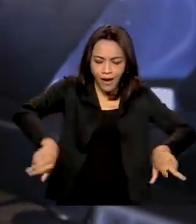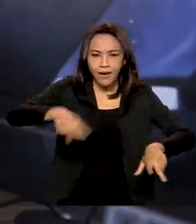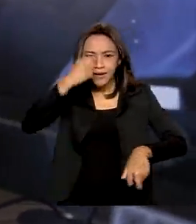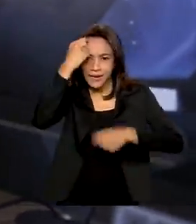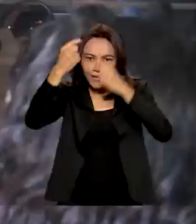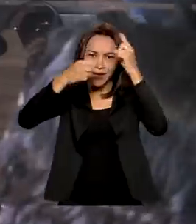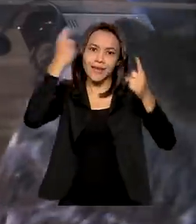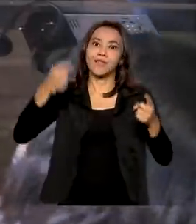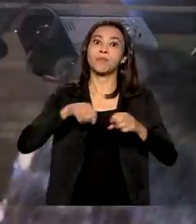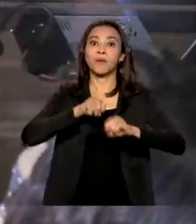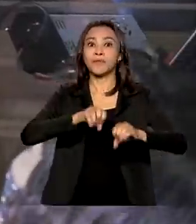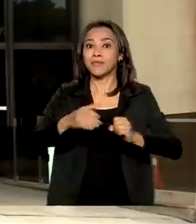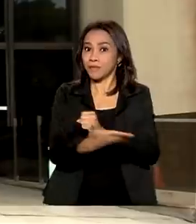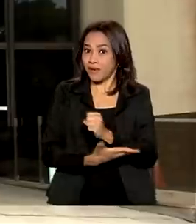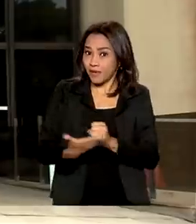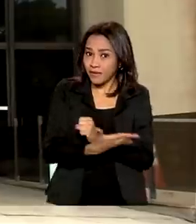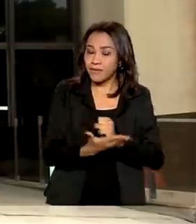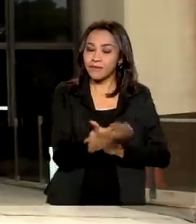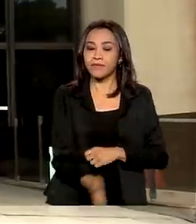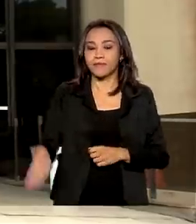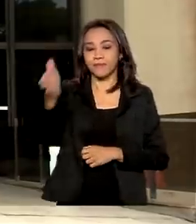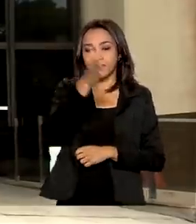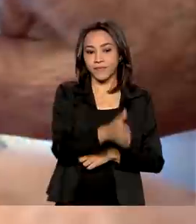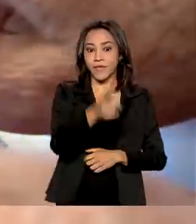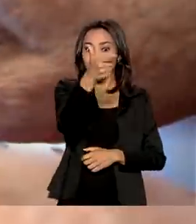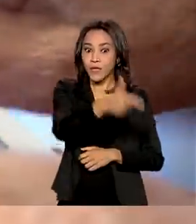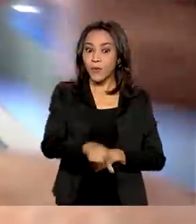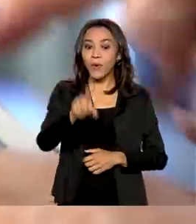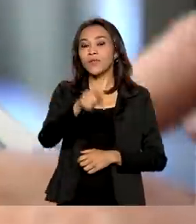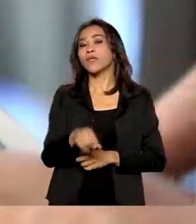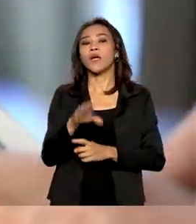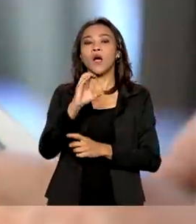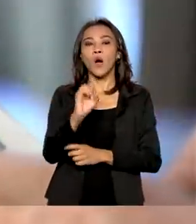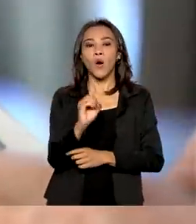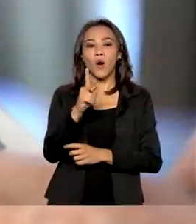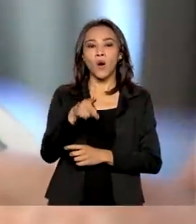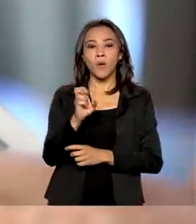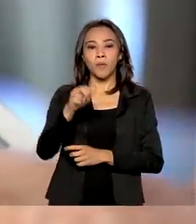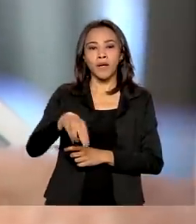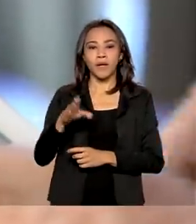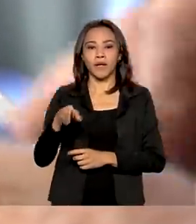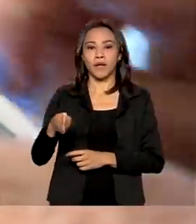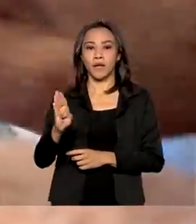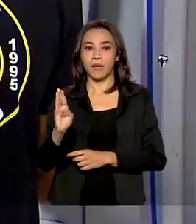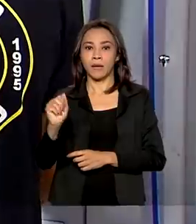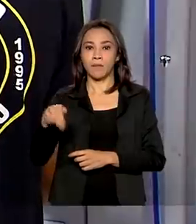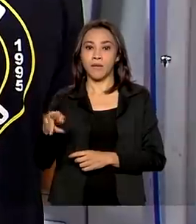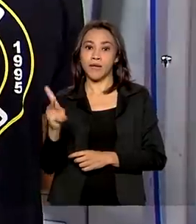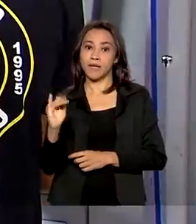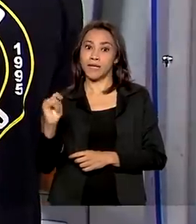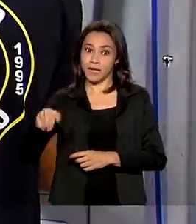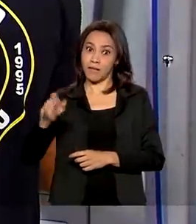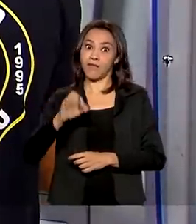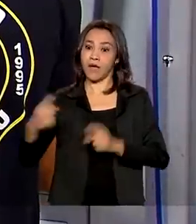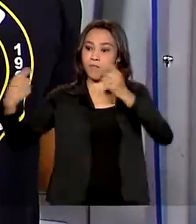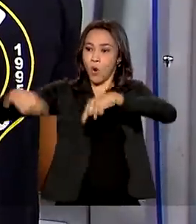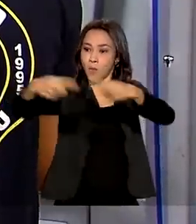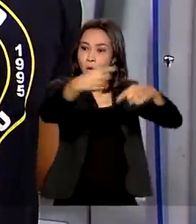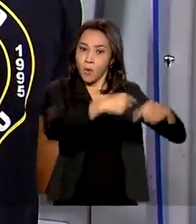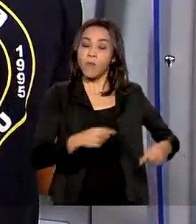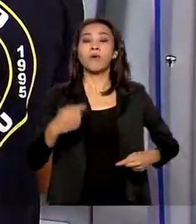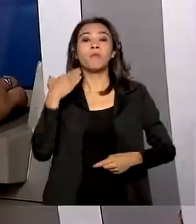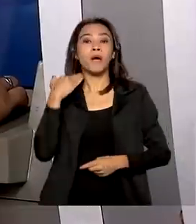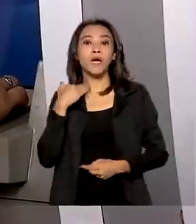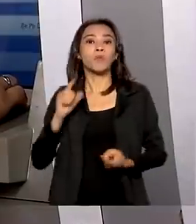a educação básica. E a próxima etapa do Open Banking deve aumentar a concorrência entre as instituições bancárias,